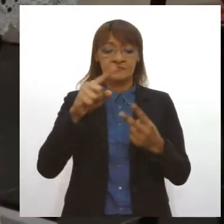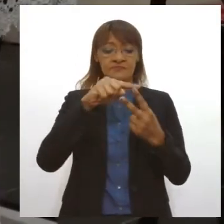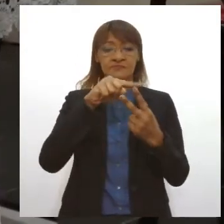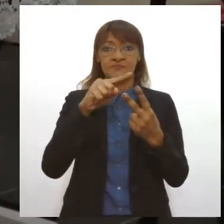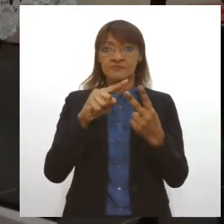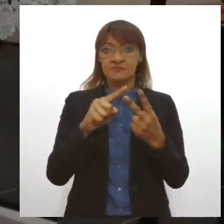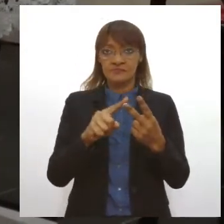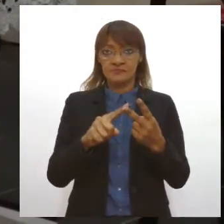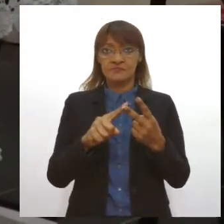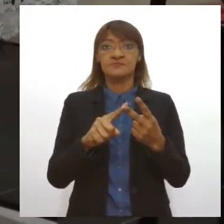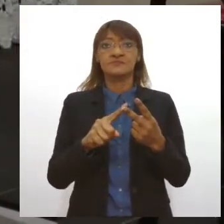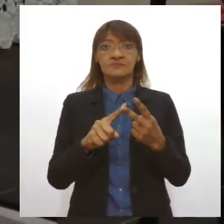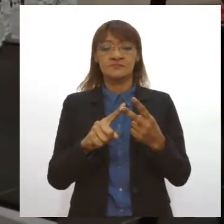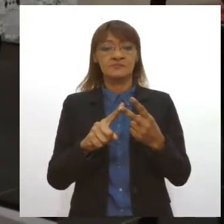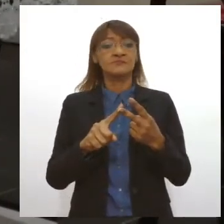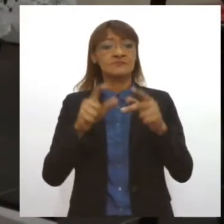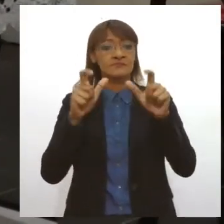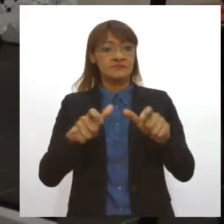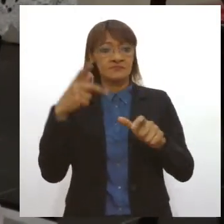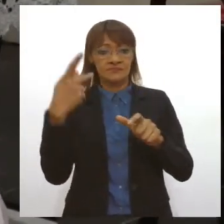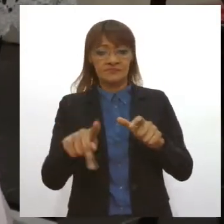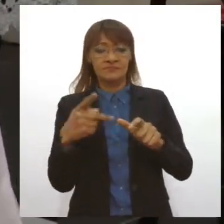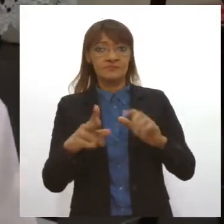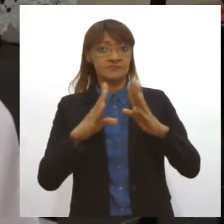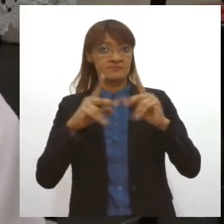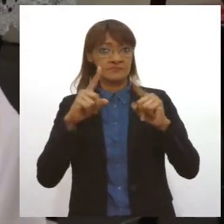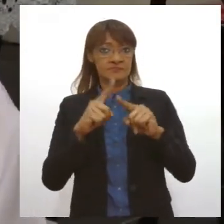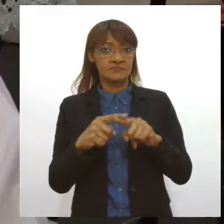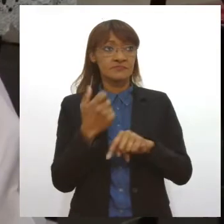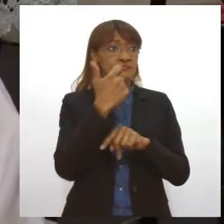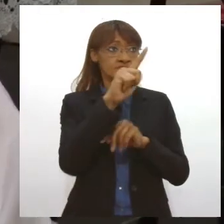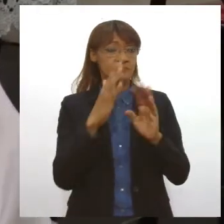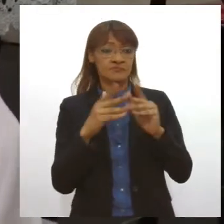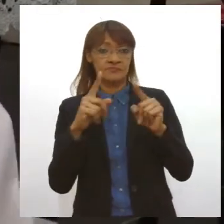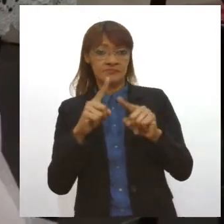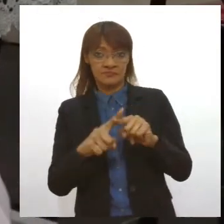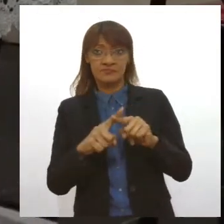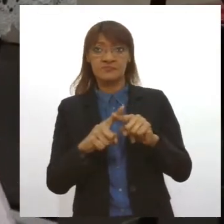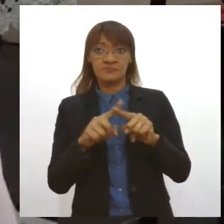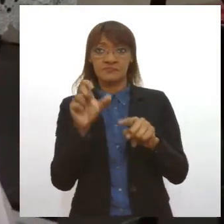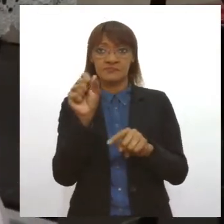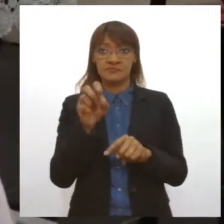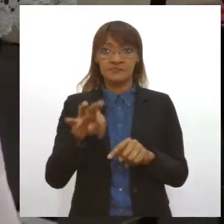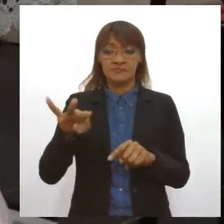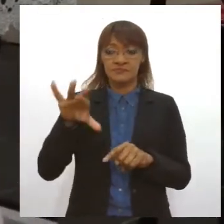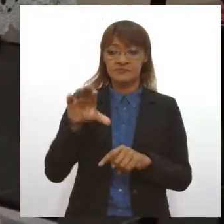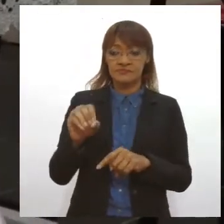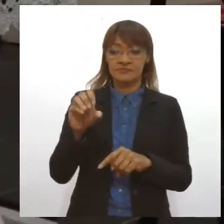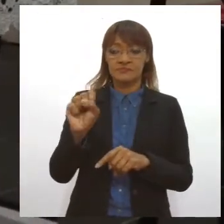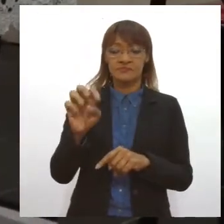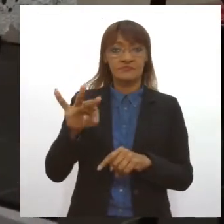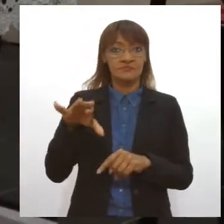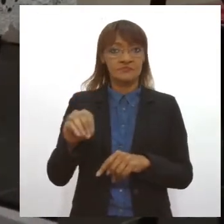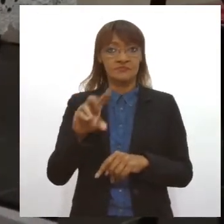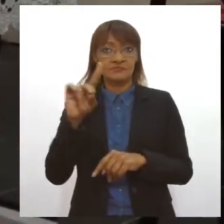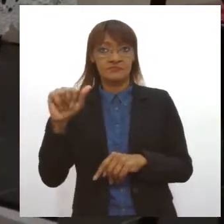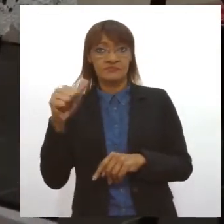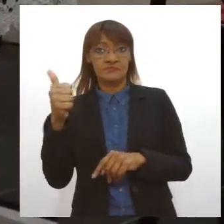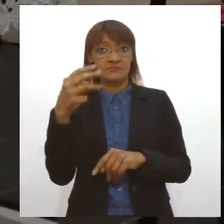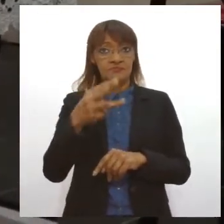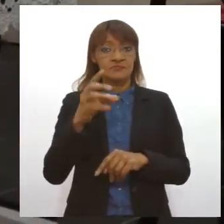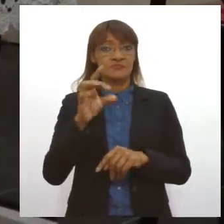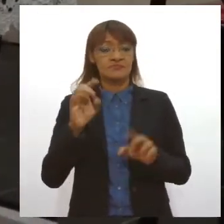celebração aqui e na Igreja do Espírito Santo. No dia 13 não teremos movimentação aqui, só a igreja aberta,